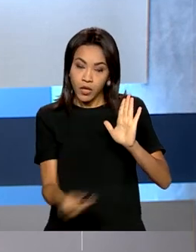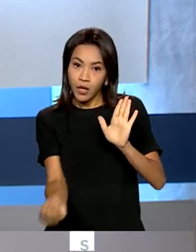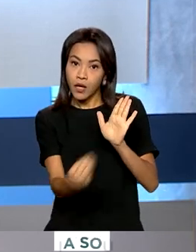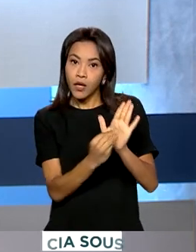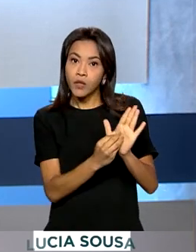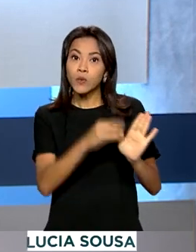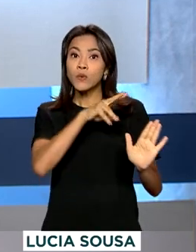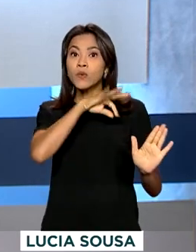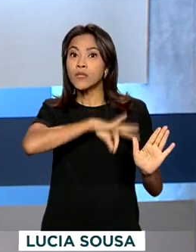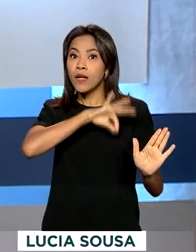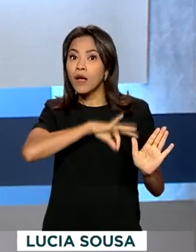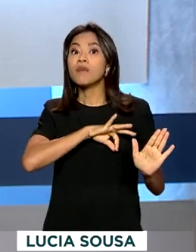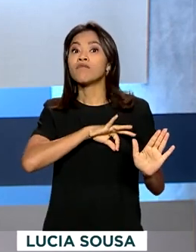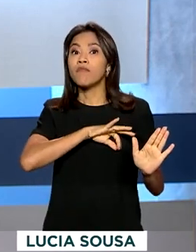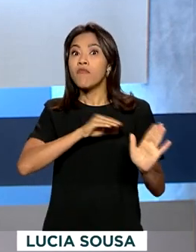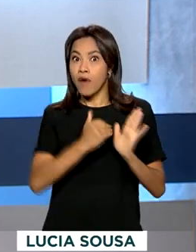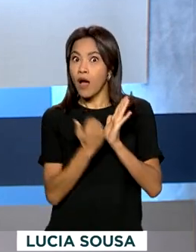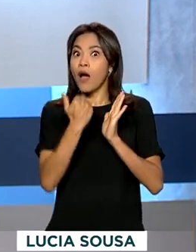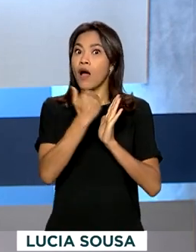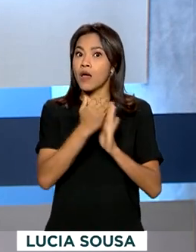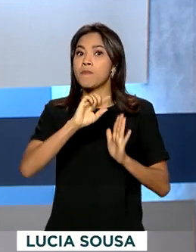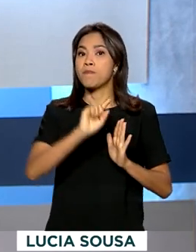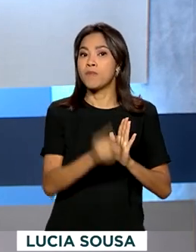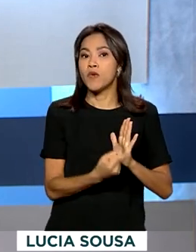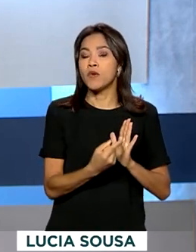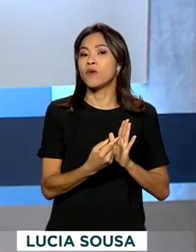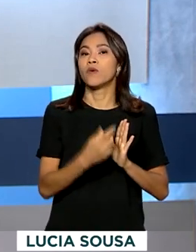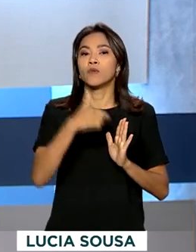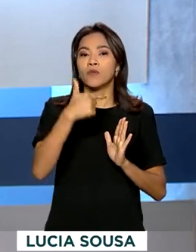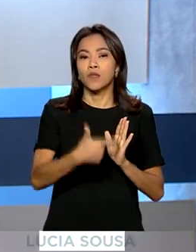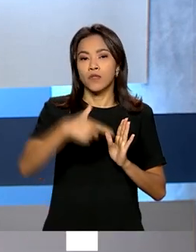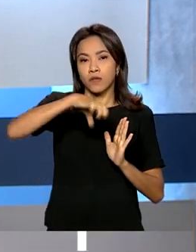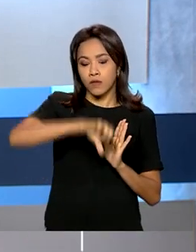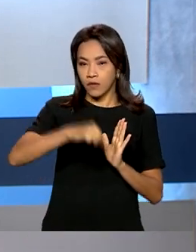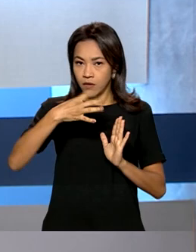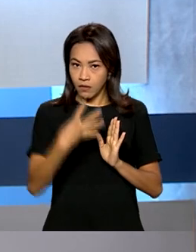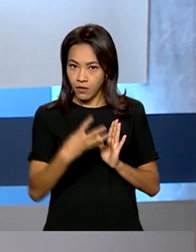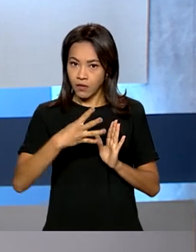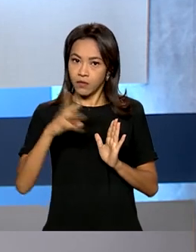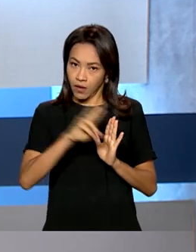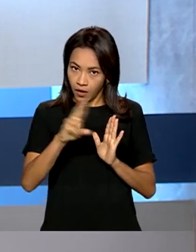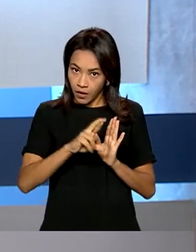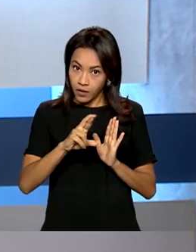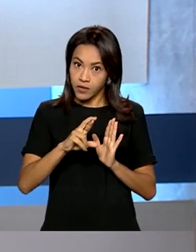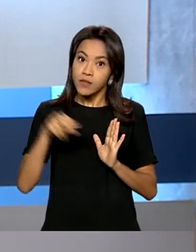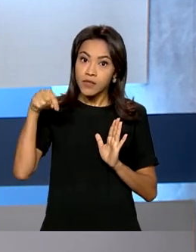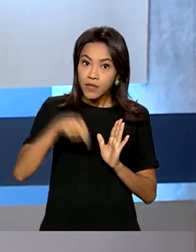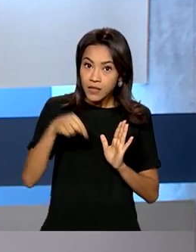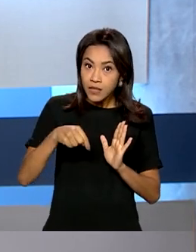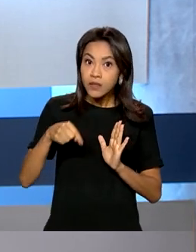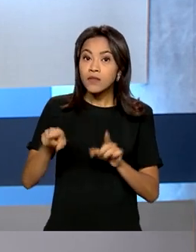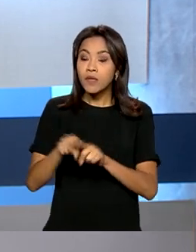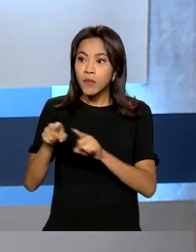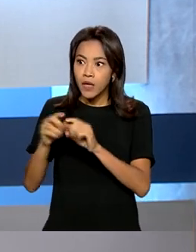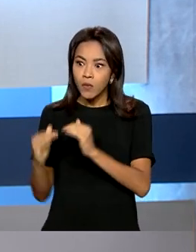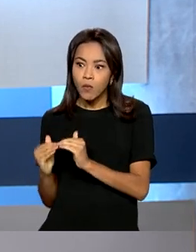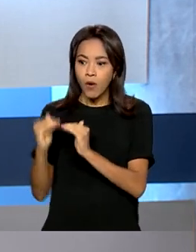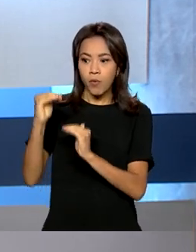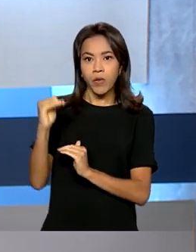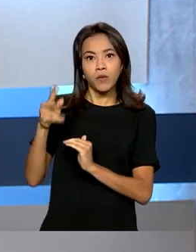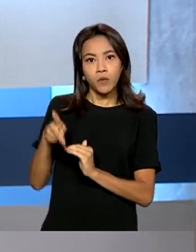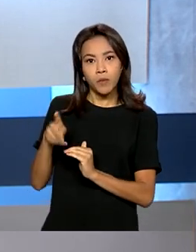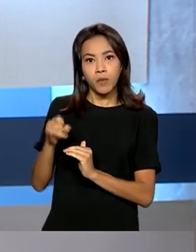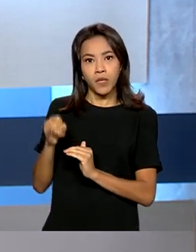2023 passará a ser de R$ 1.294. A previsão de crescimento do produto interno bruto PIB